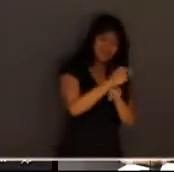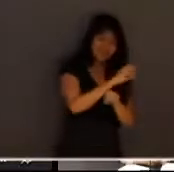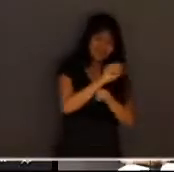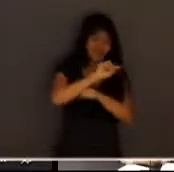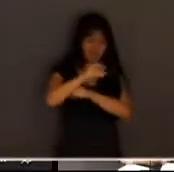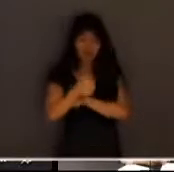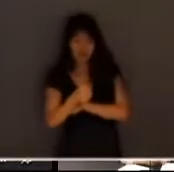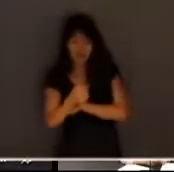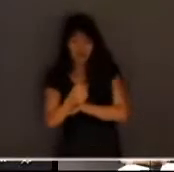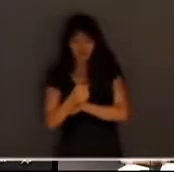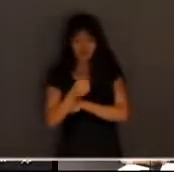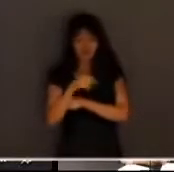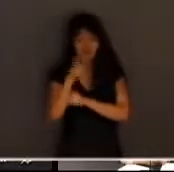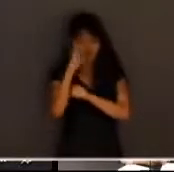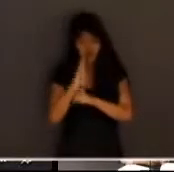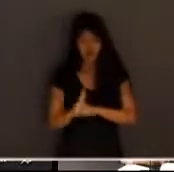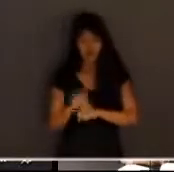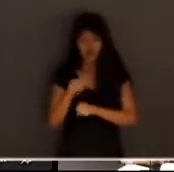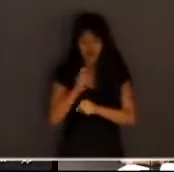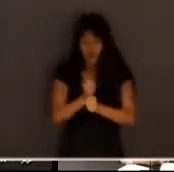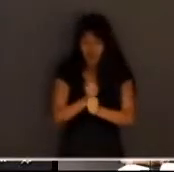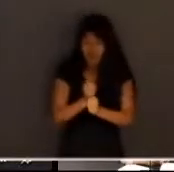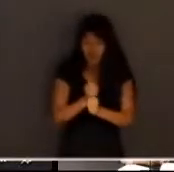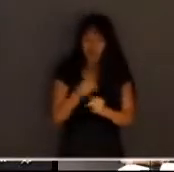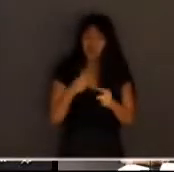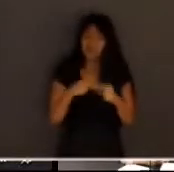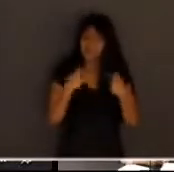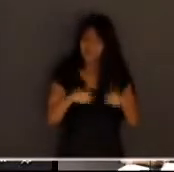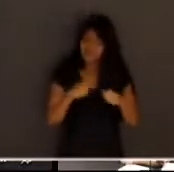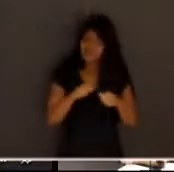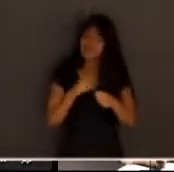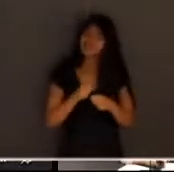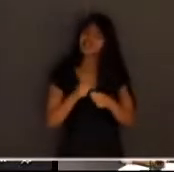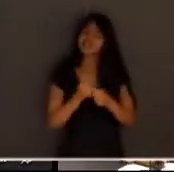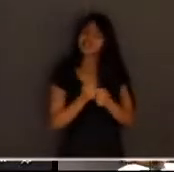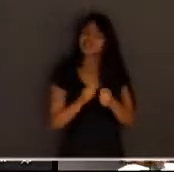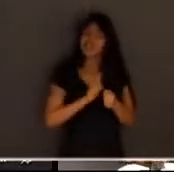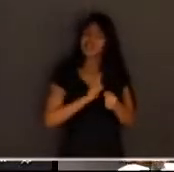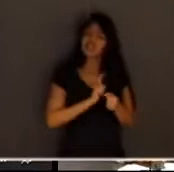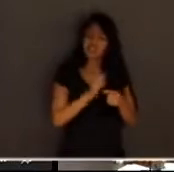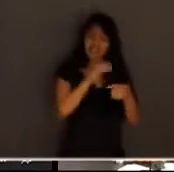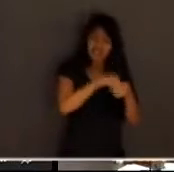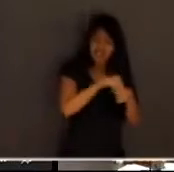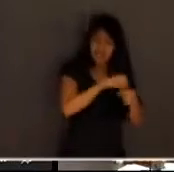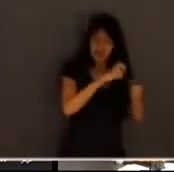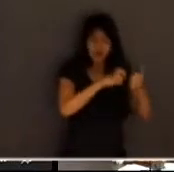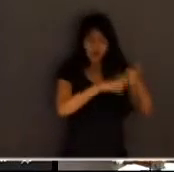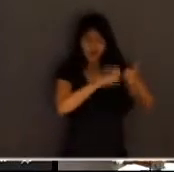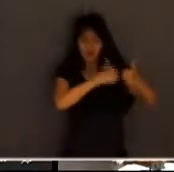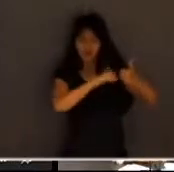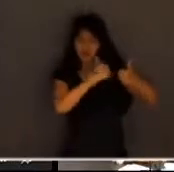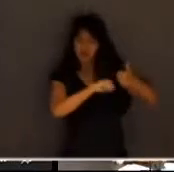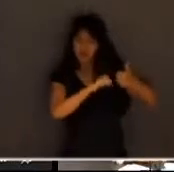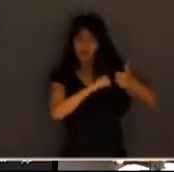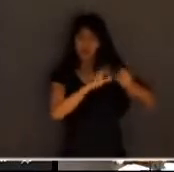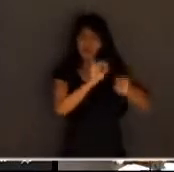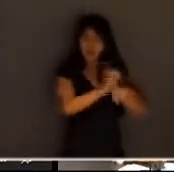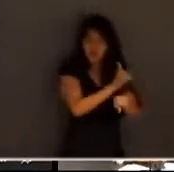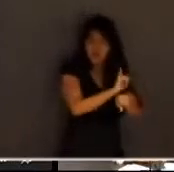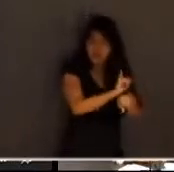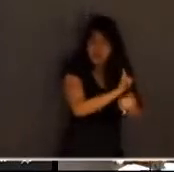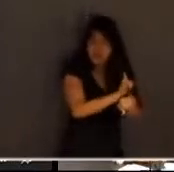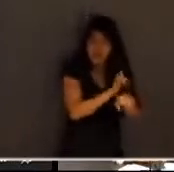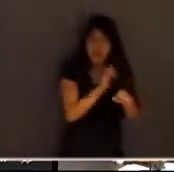nós temos que travar dentro do tribunal do júri o denominado litígio estratégico eu